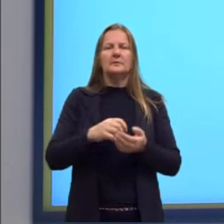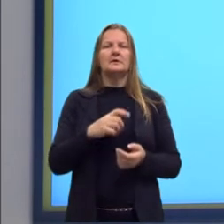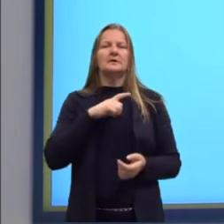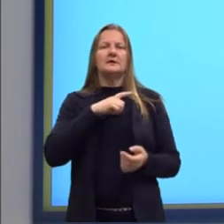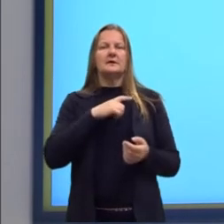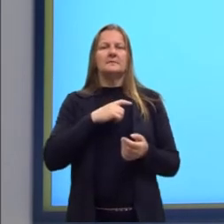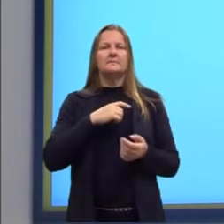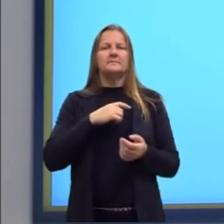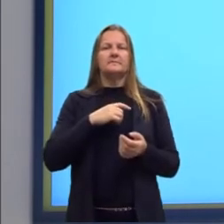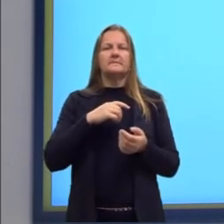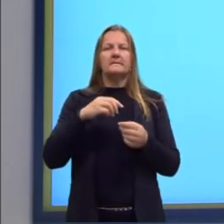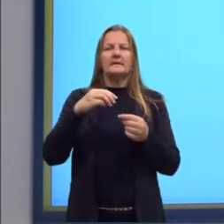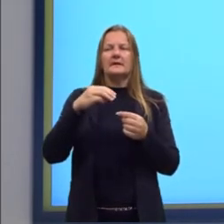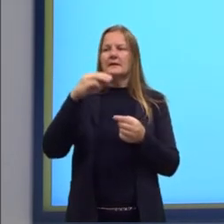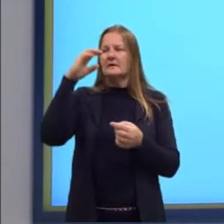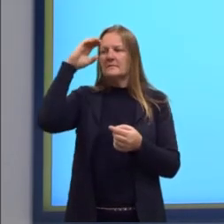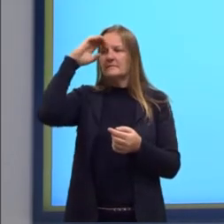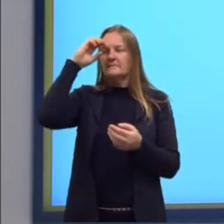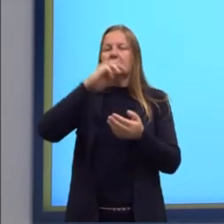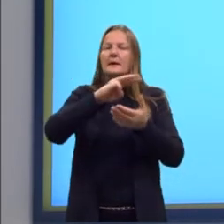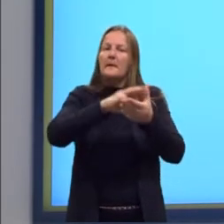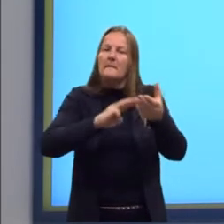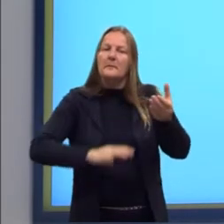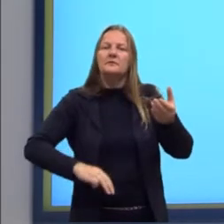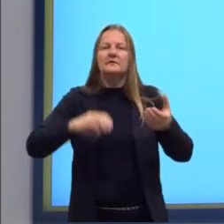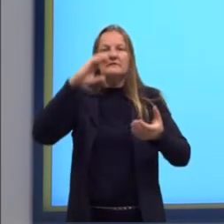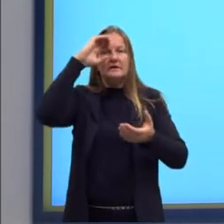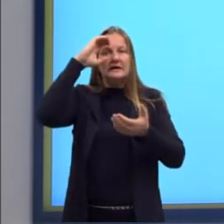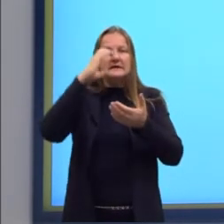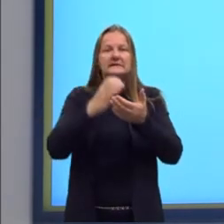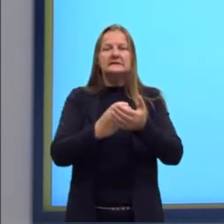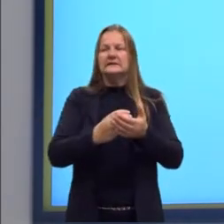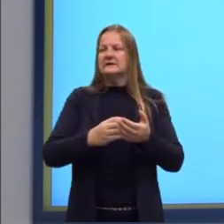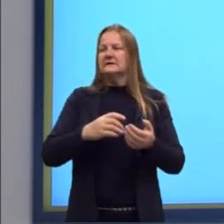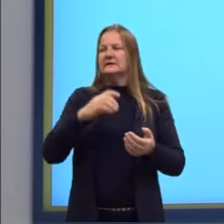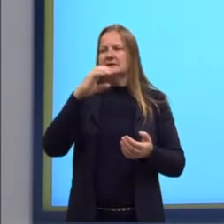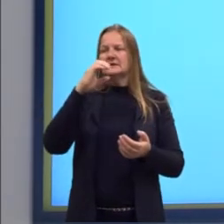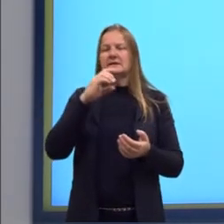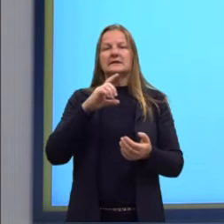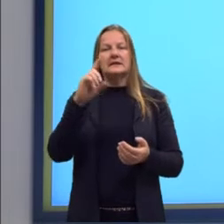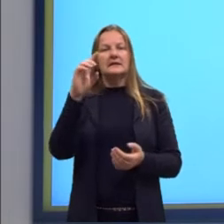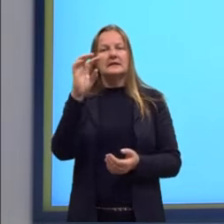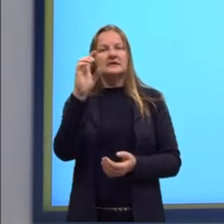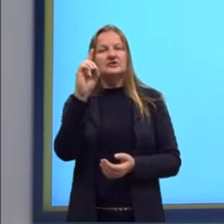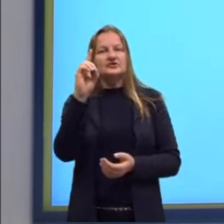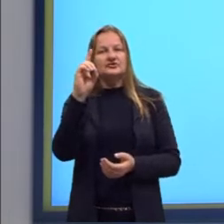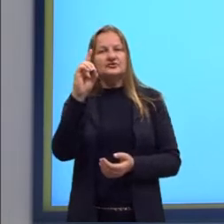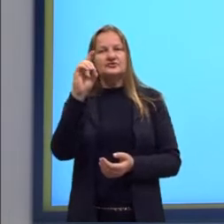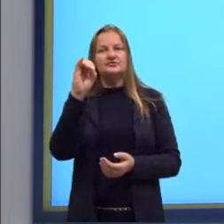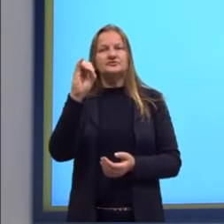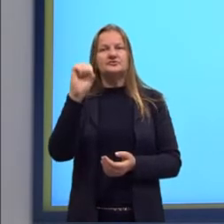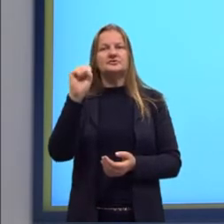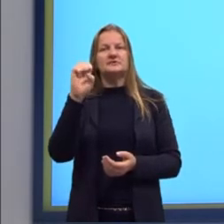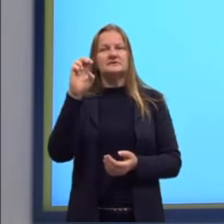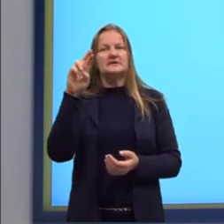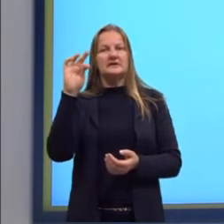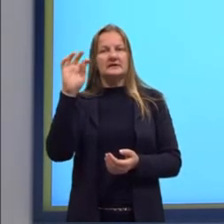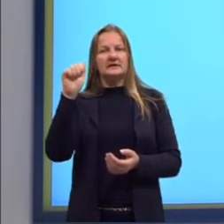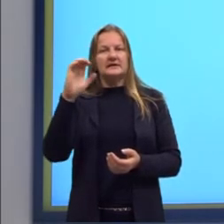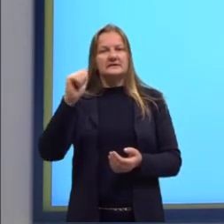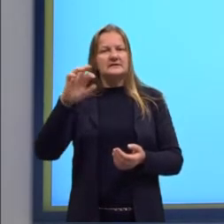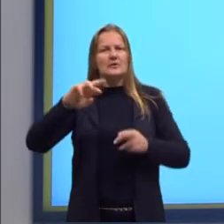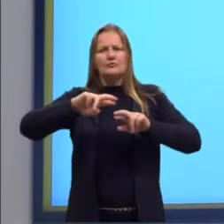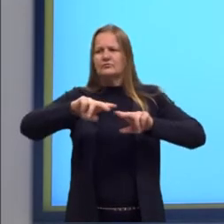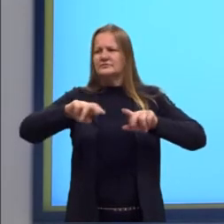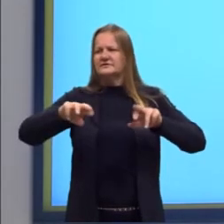monografias, dissertações, teses. Elas devem sempre, sempre indicar